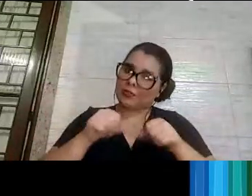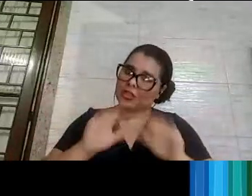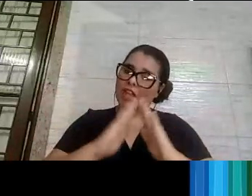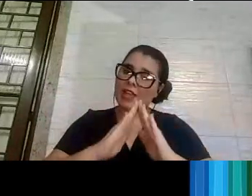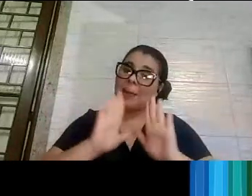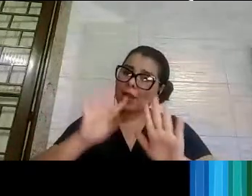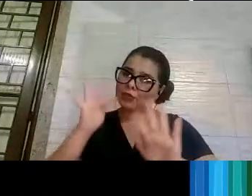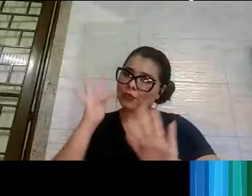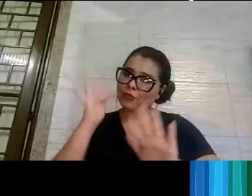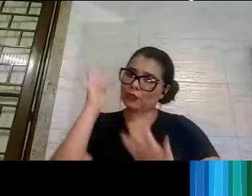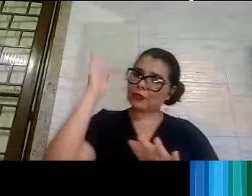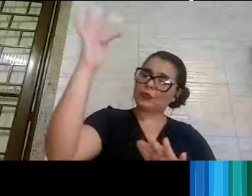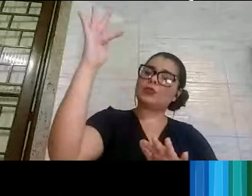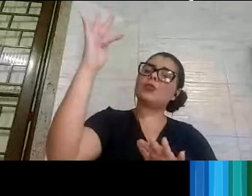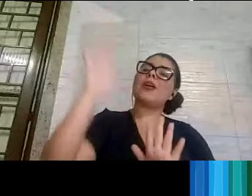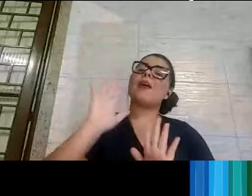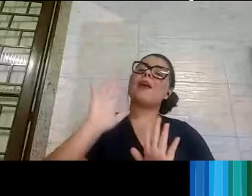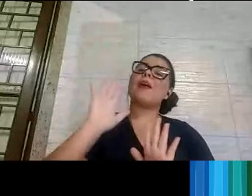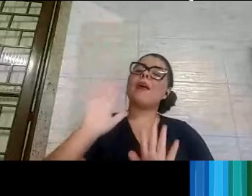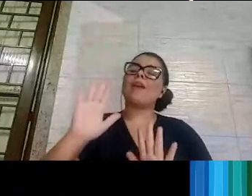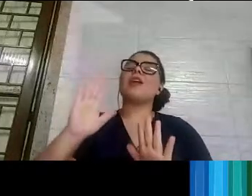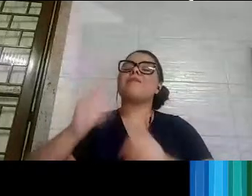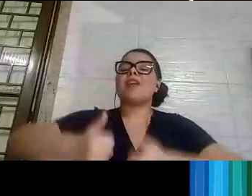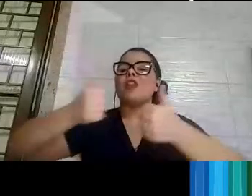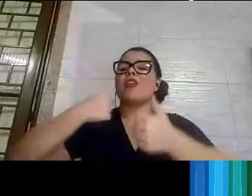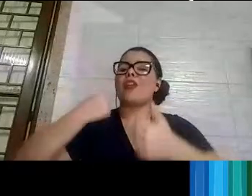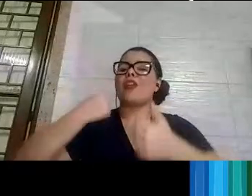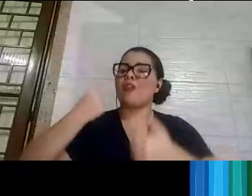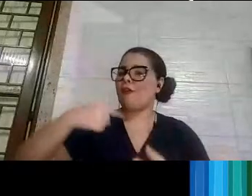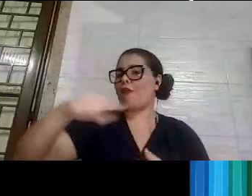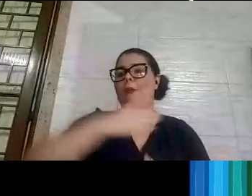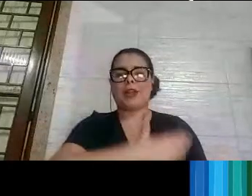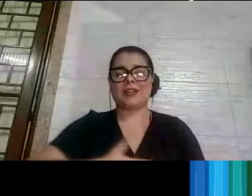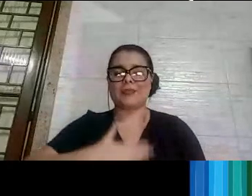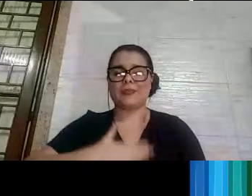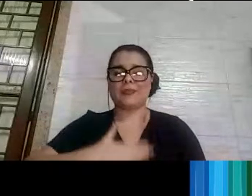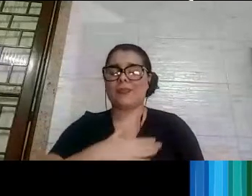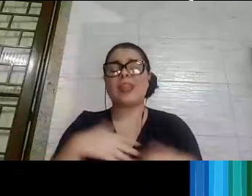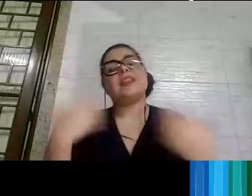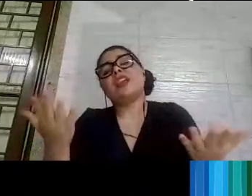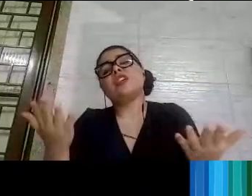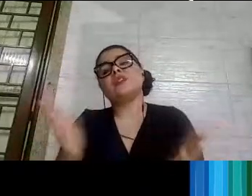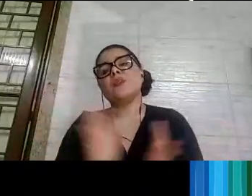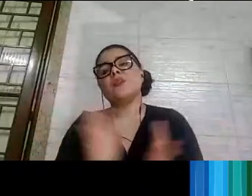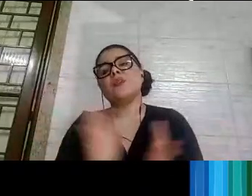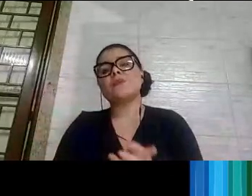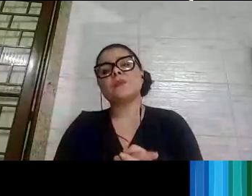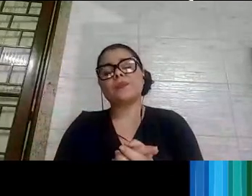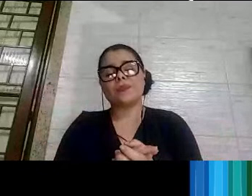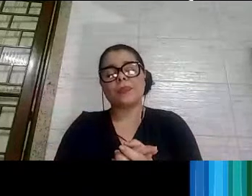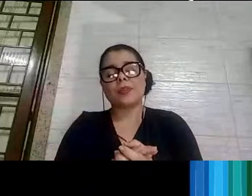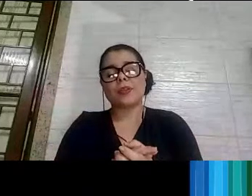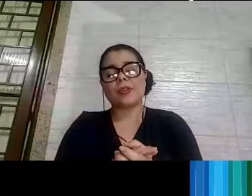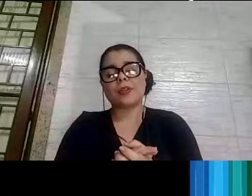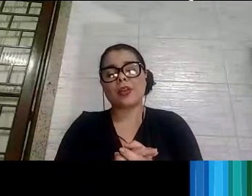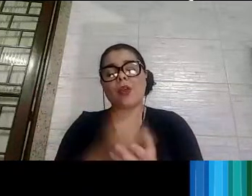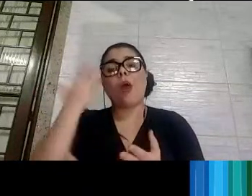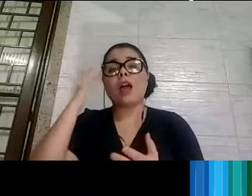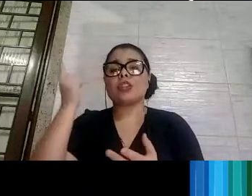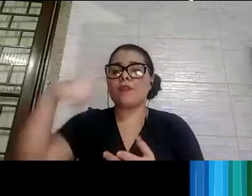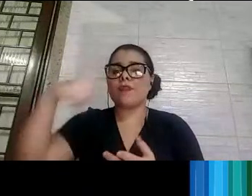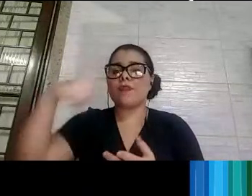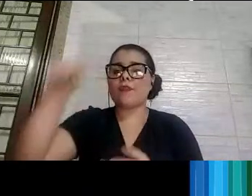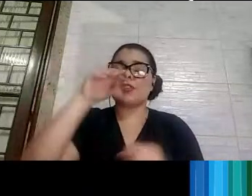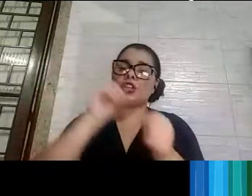depois o tempo vai melhorar, eu vou com o prazer, e é isso, e eu acho que vocês fazem um trabalho fundamental,